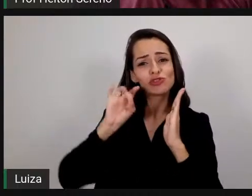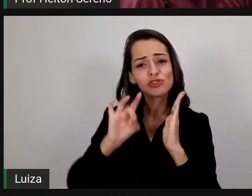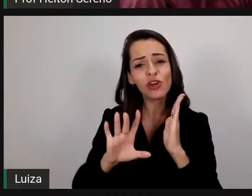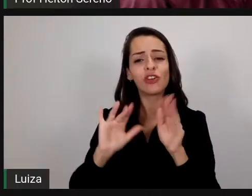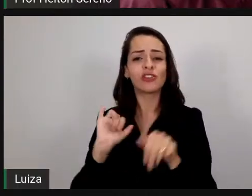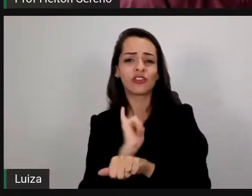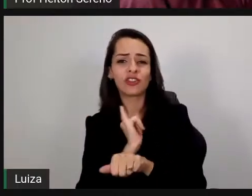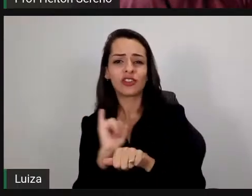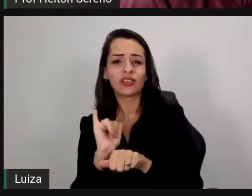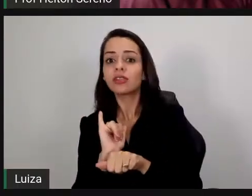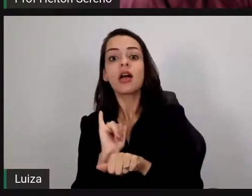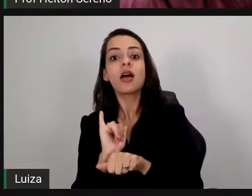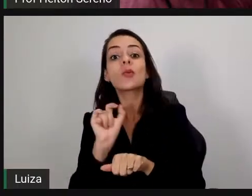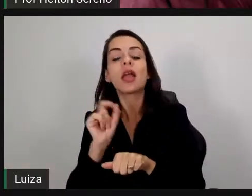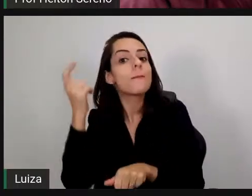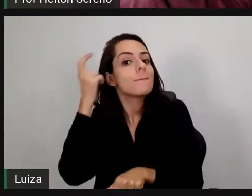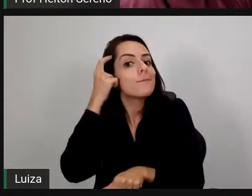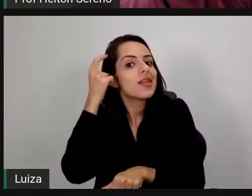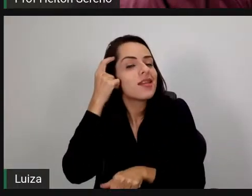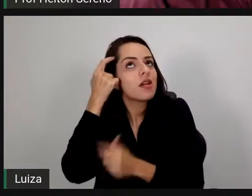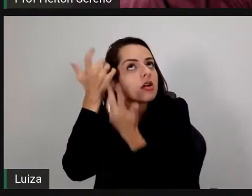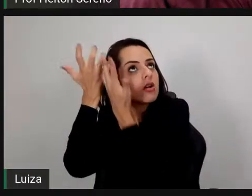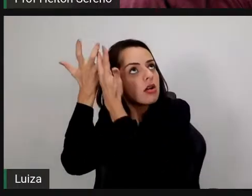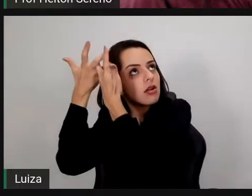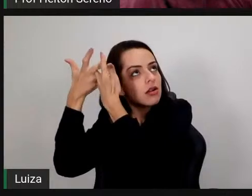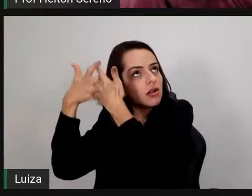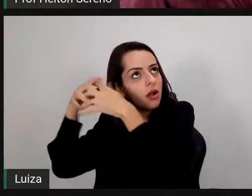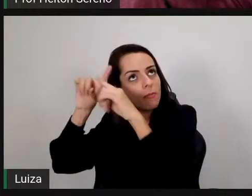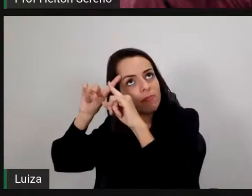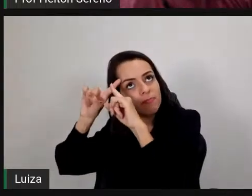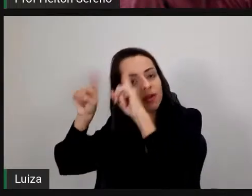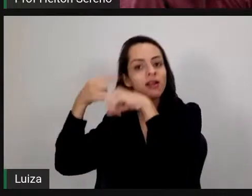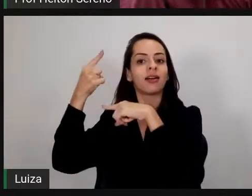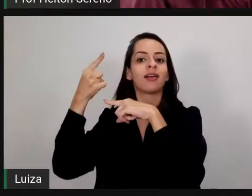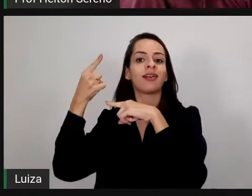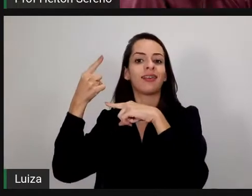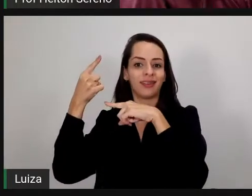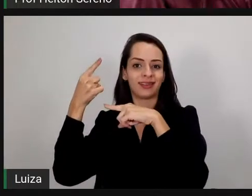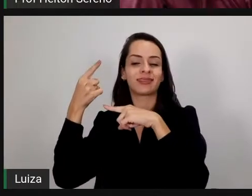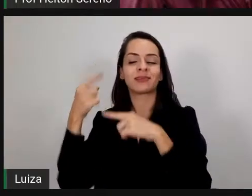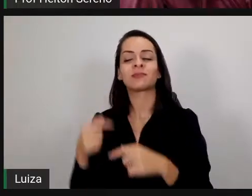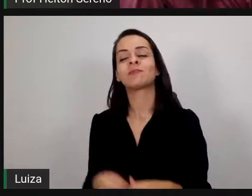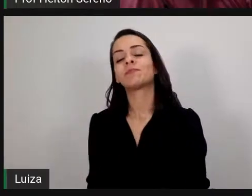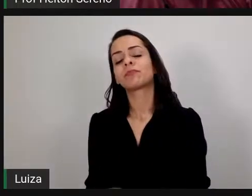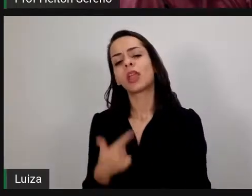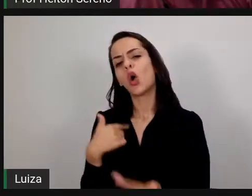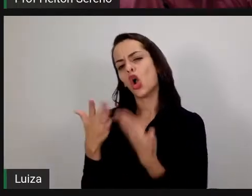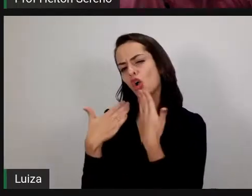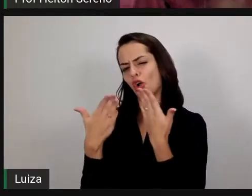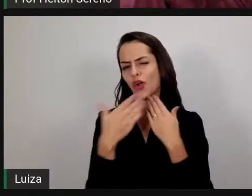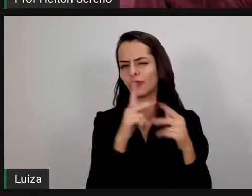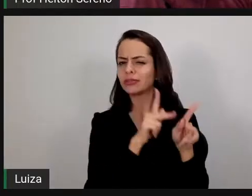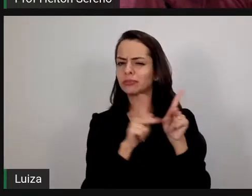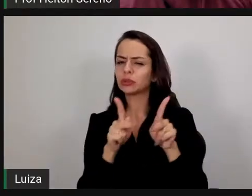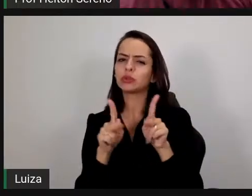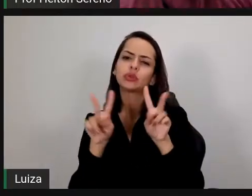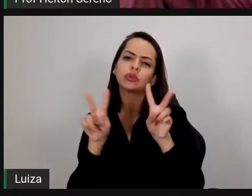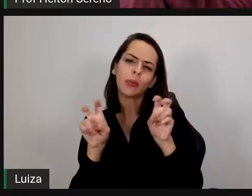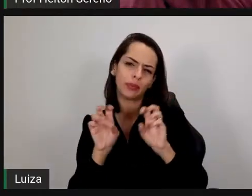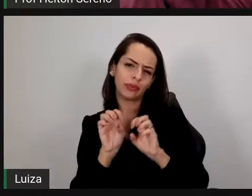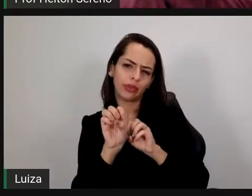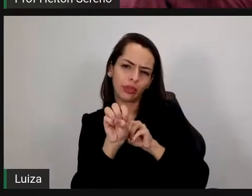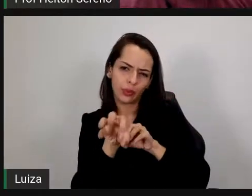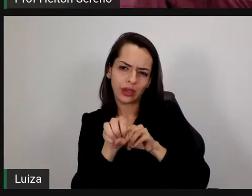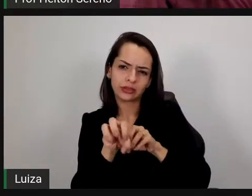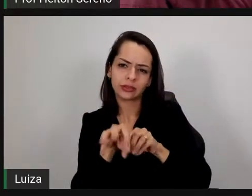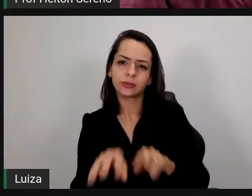Damione falou, eu costumo conversar muito com as pessoas quando a gente tem oportunidade de conversar sobre educação, eu falo assim, gente, vocês aceitariam